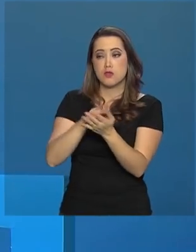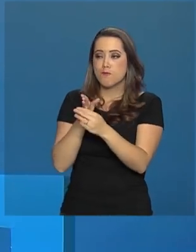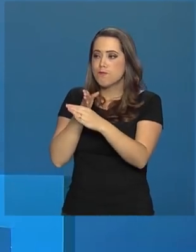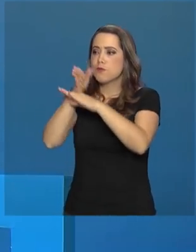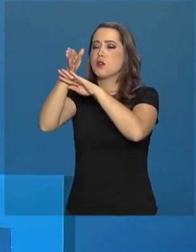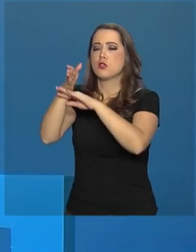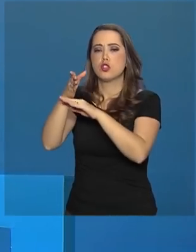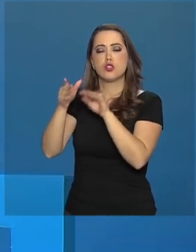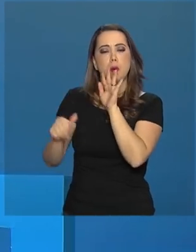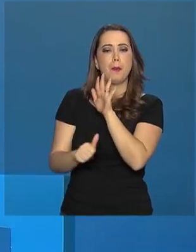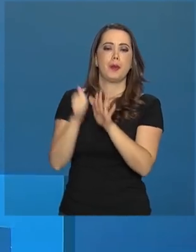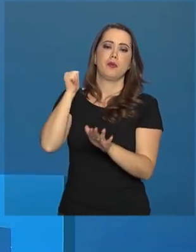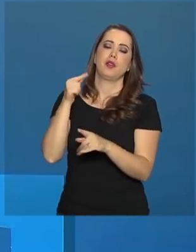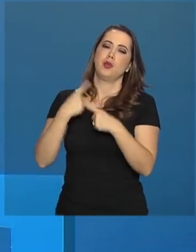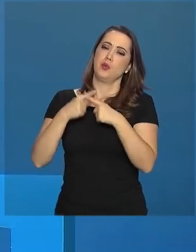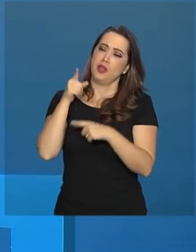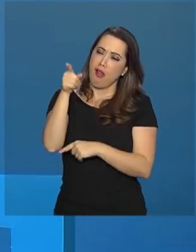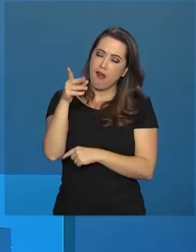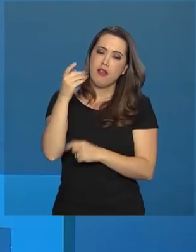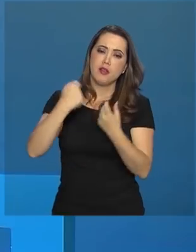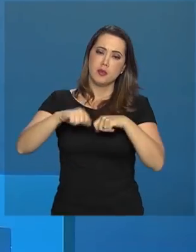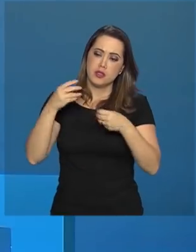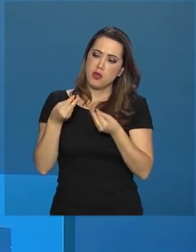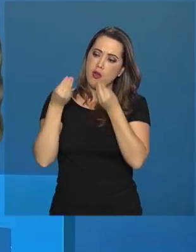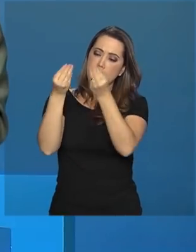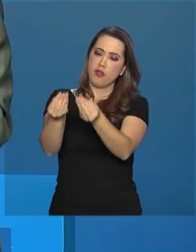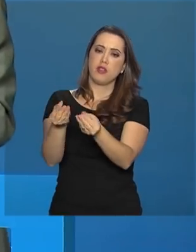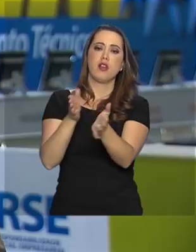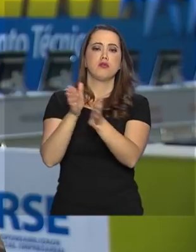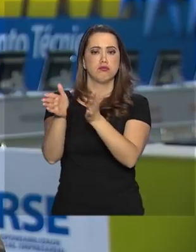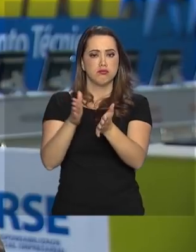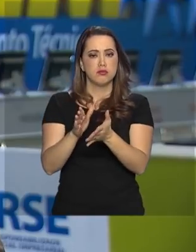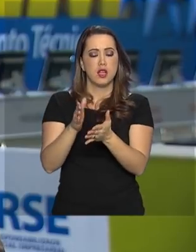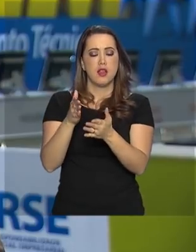a gente vai chegar primeiro, porque é ali que a gente precisa garantir acesso.